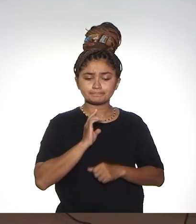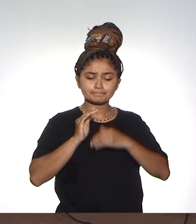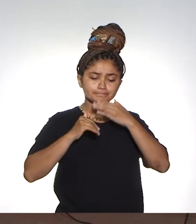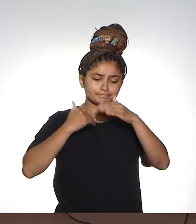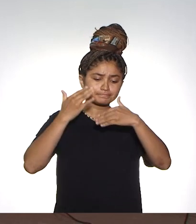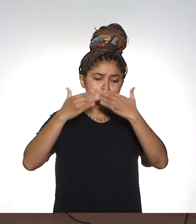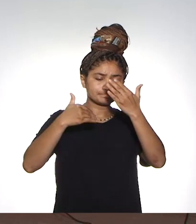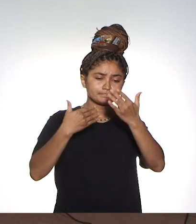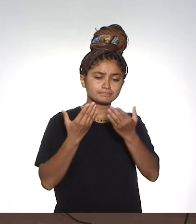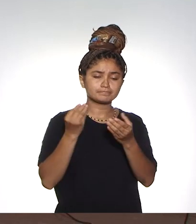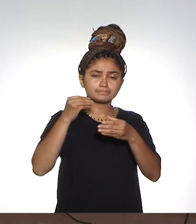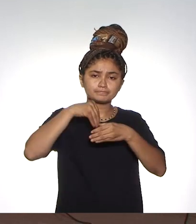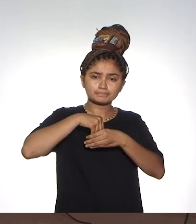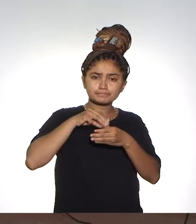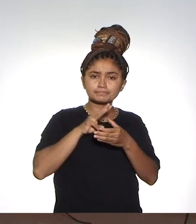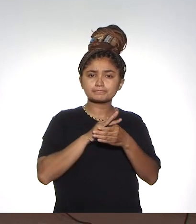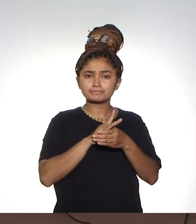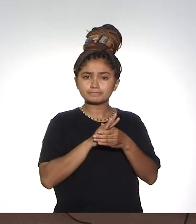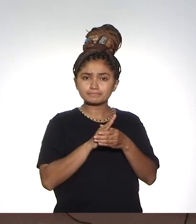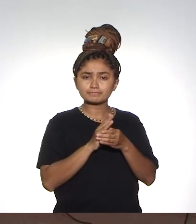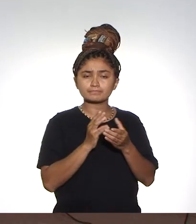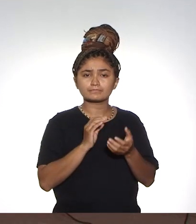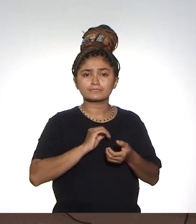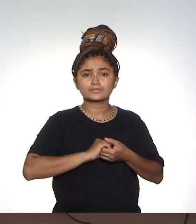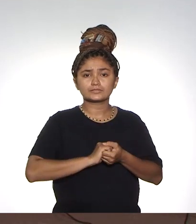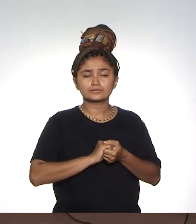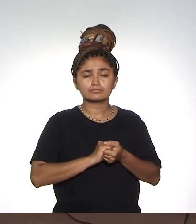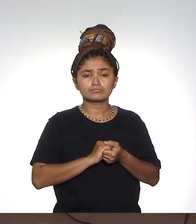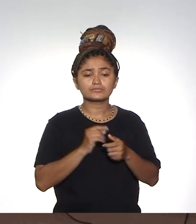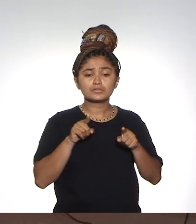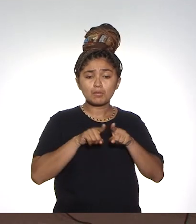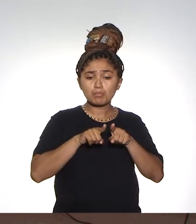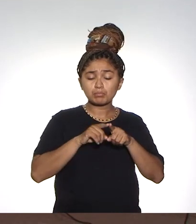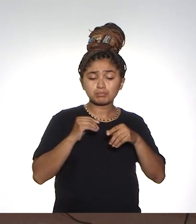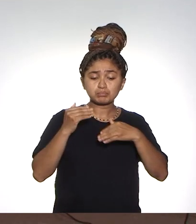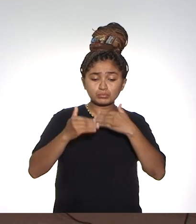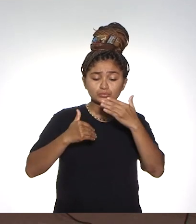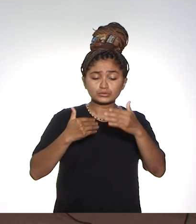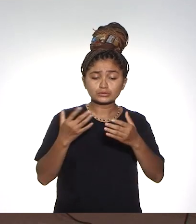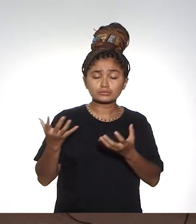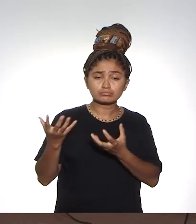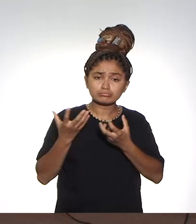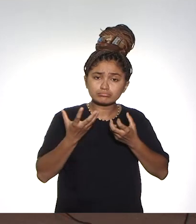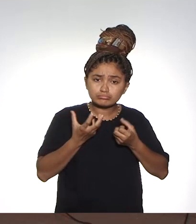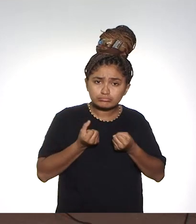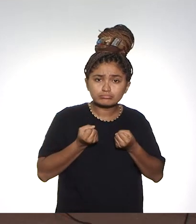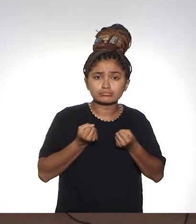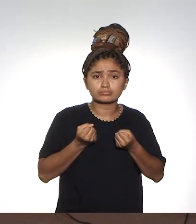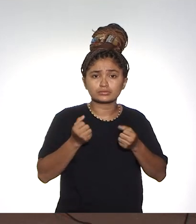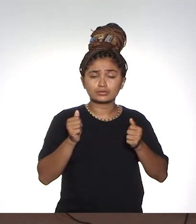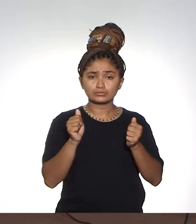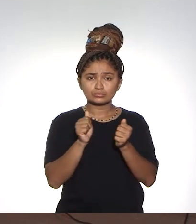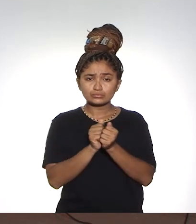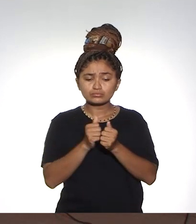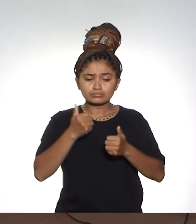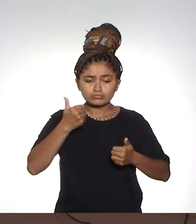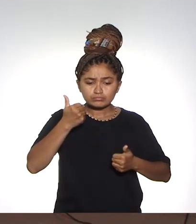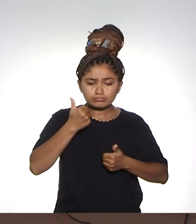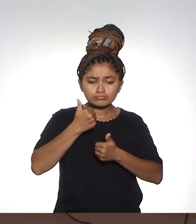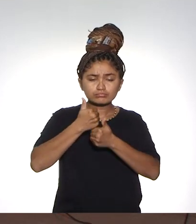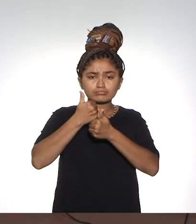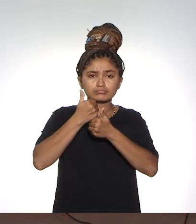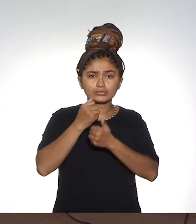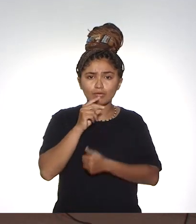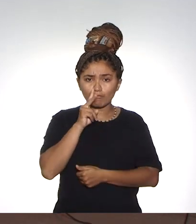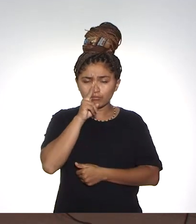sendo desenvolvidas na universidade, que já estão sendo aplicadas no processo de acolhimento, e fortalecer cada